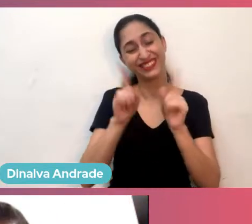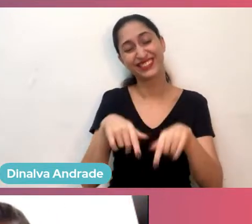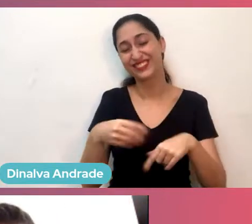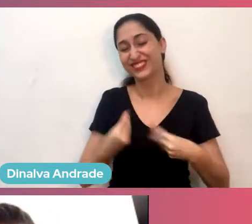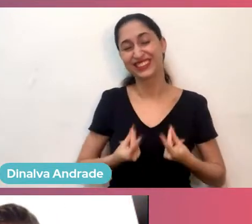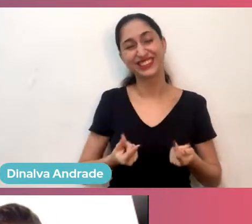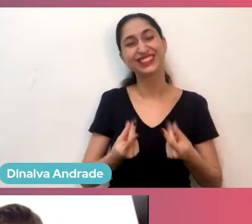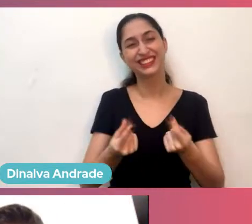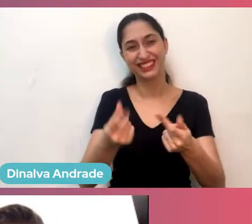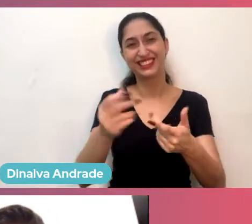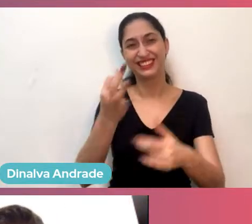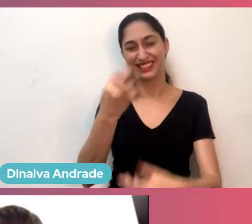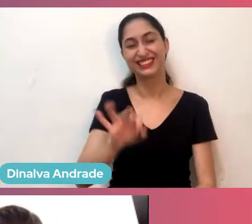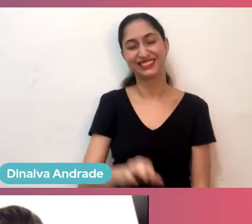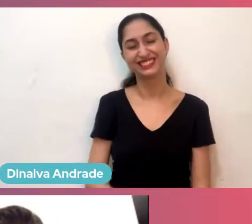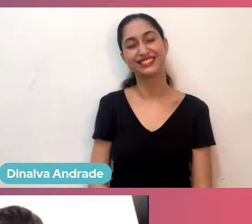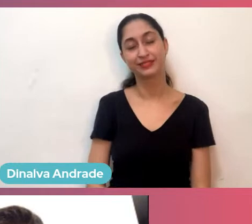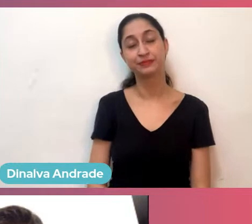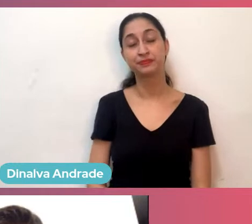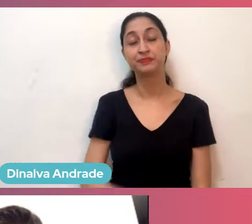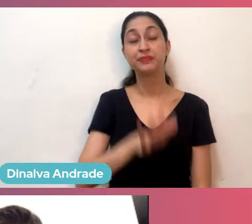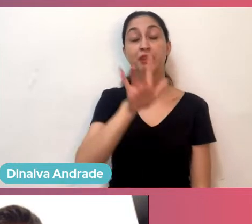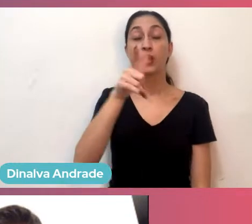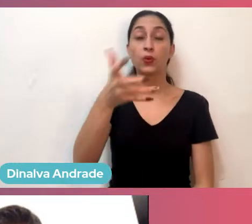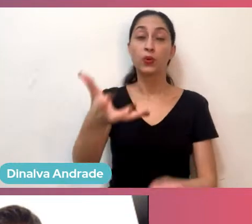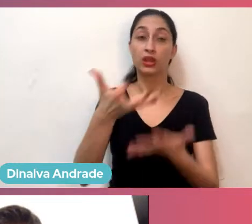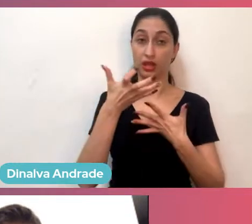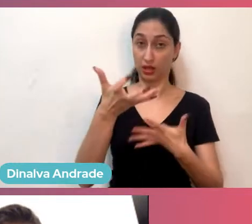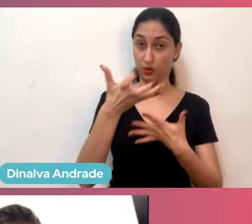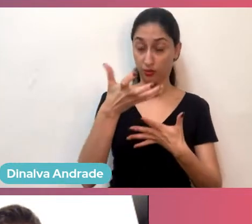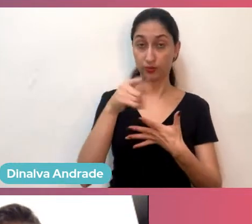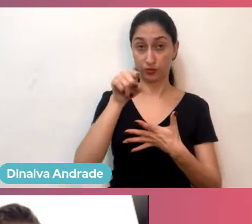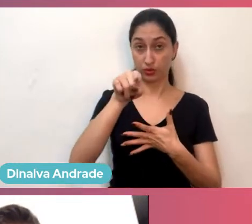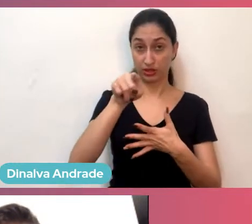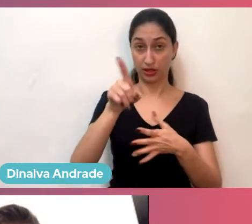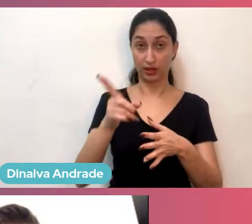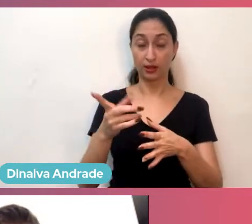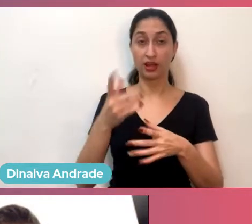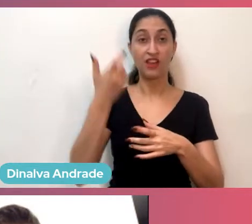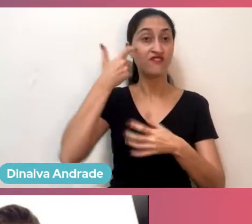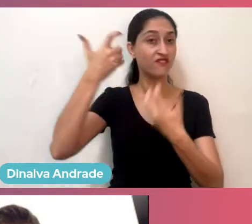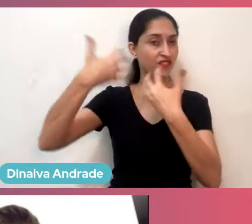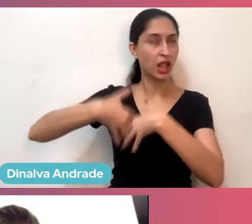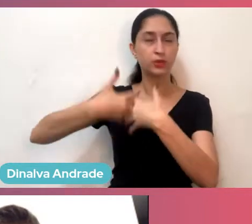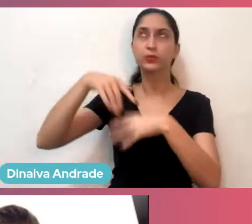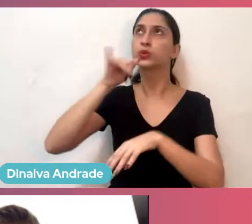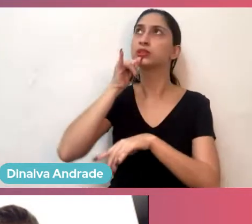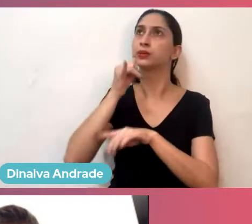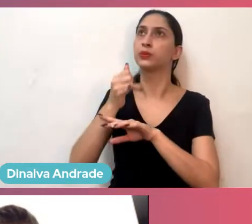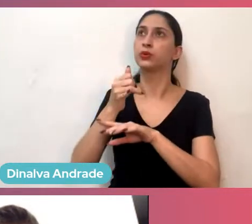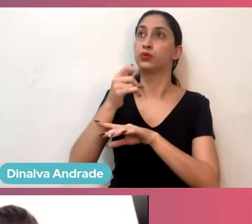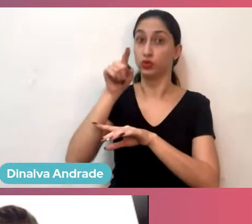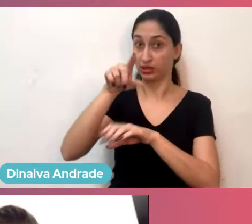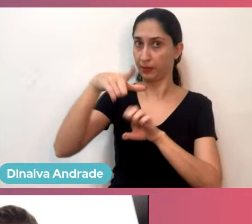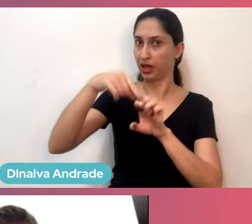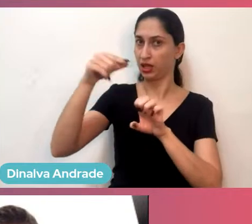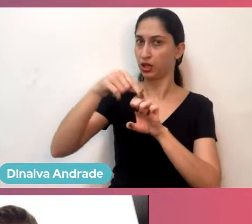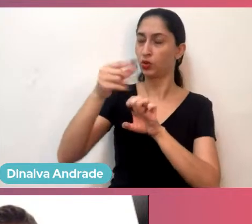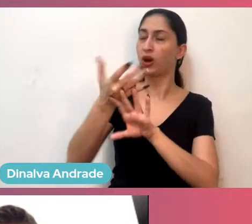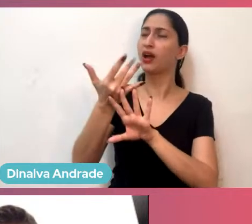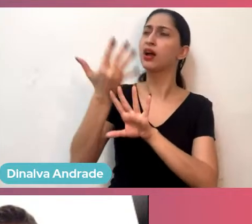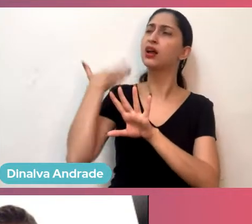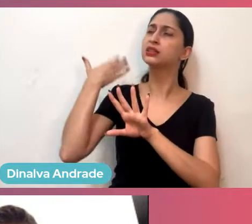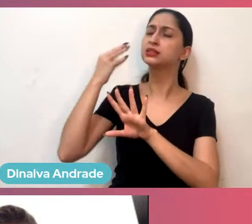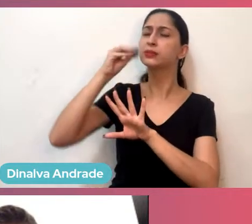Exato, mas eu queria que você voltasse, na verdade, no começo da sua jornada como empreendedora e não da startup e